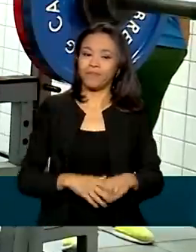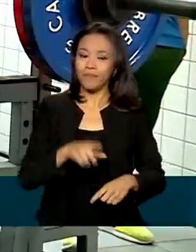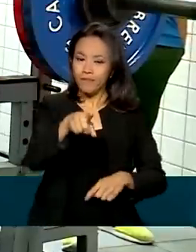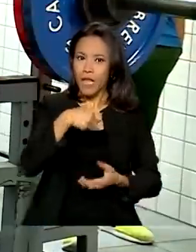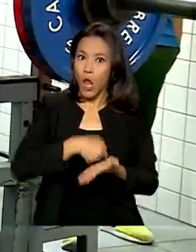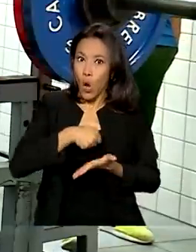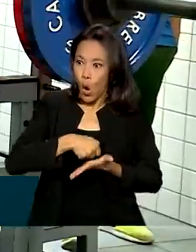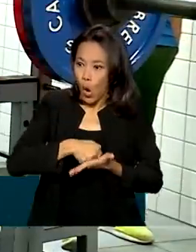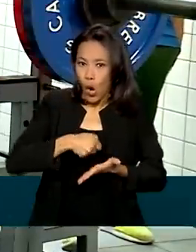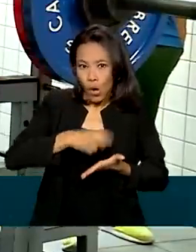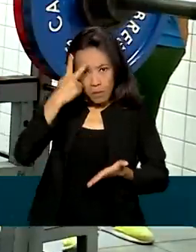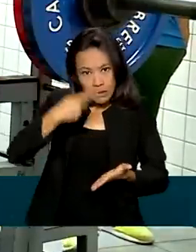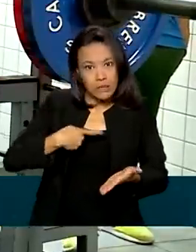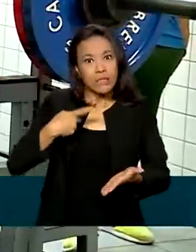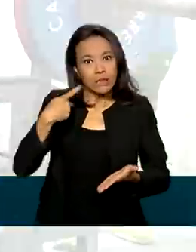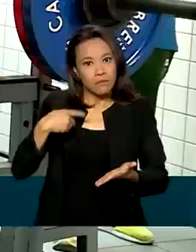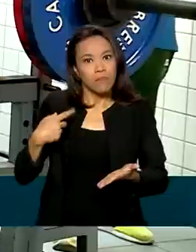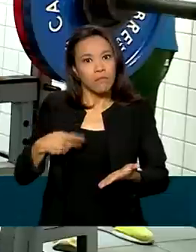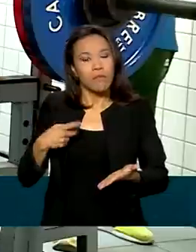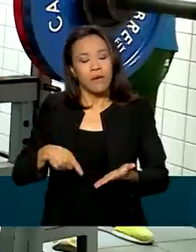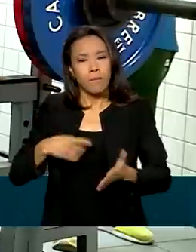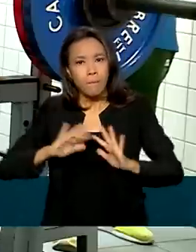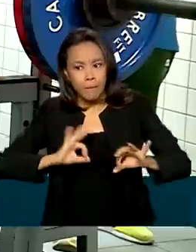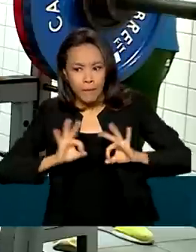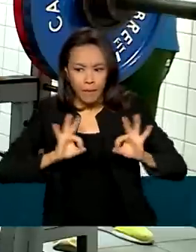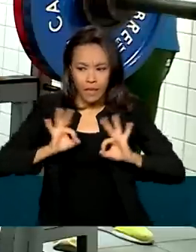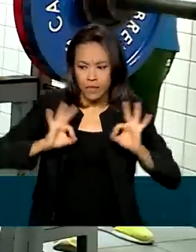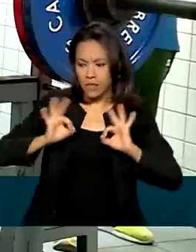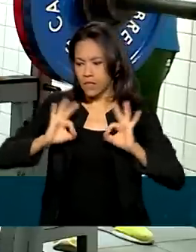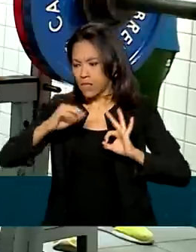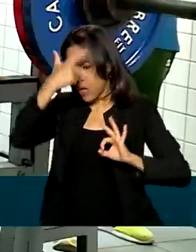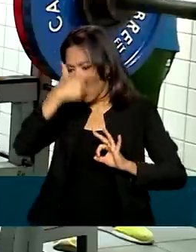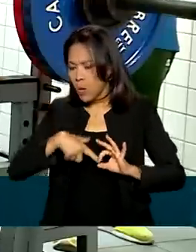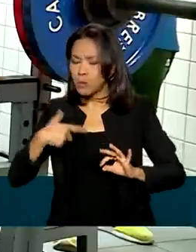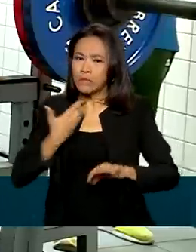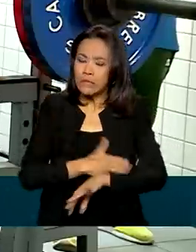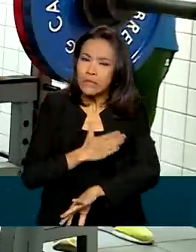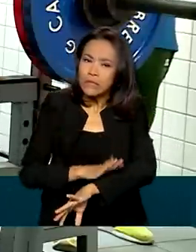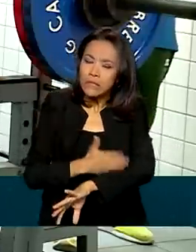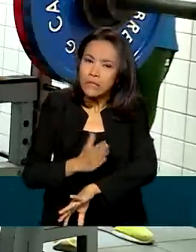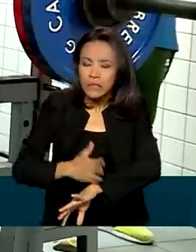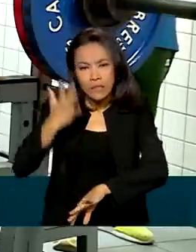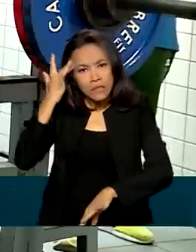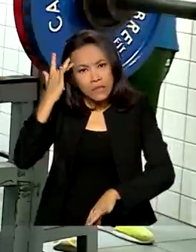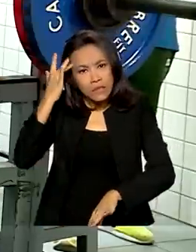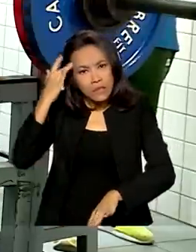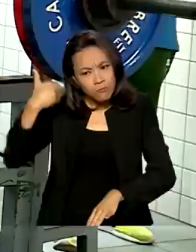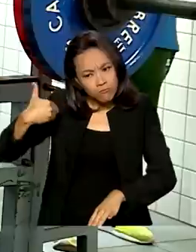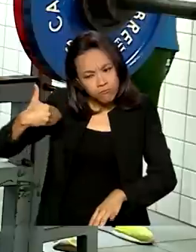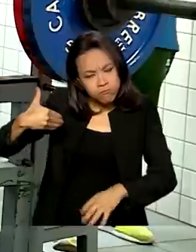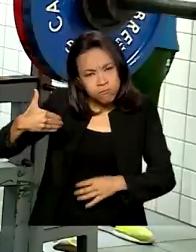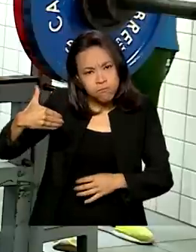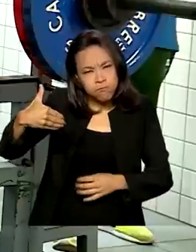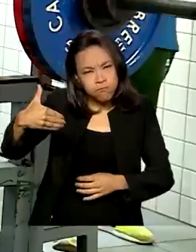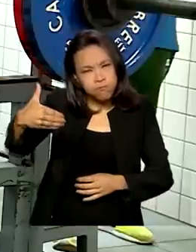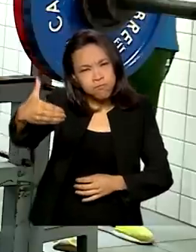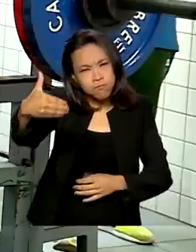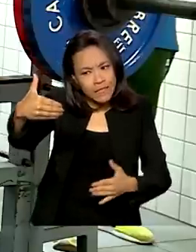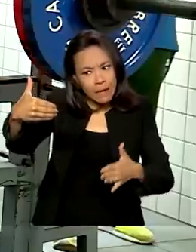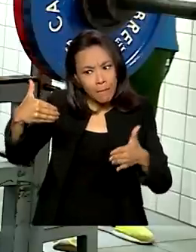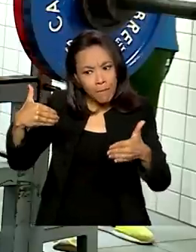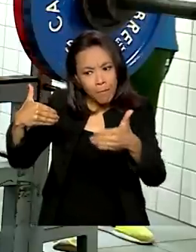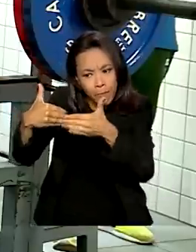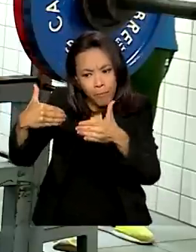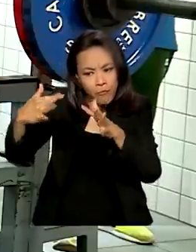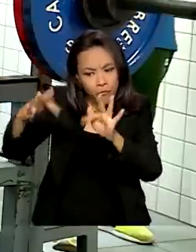mim mesma está sendo bastante. A preparação está, tipo, está intensa, porque está em reta final.